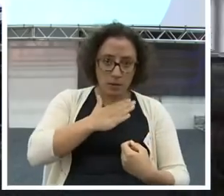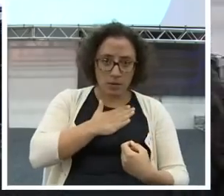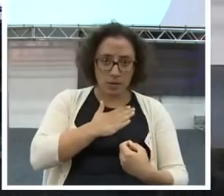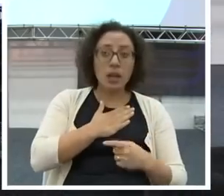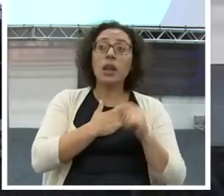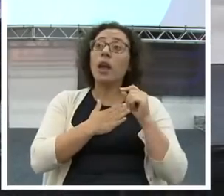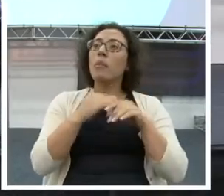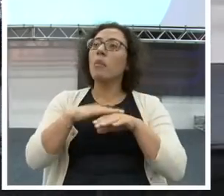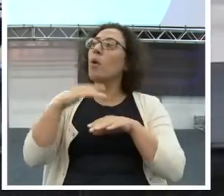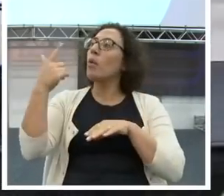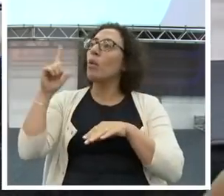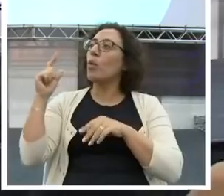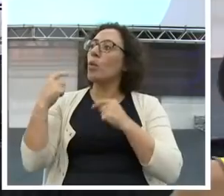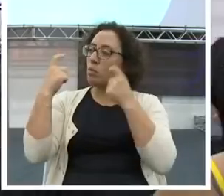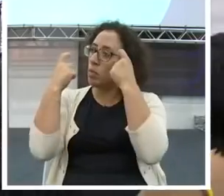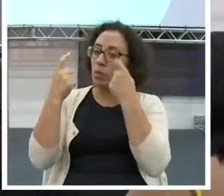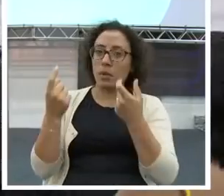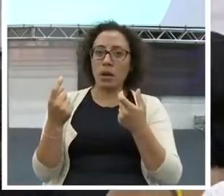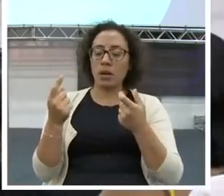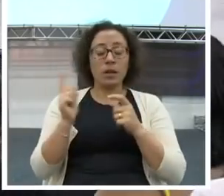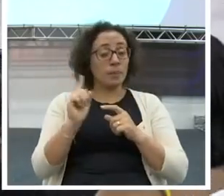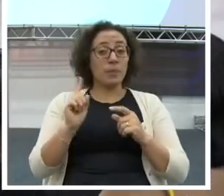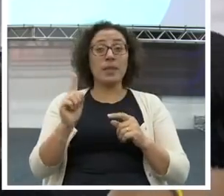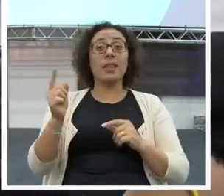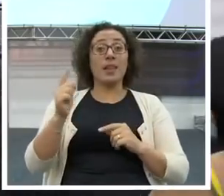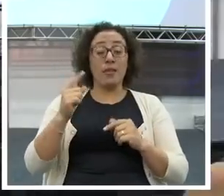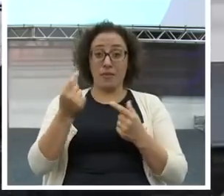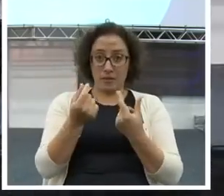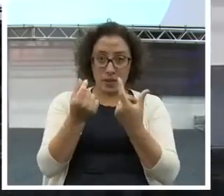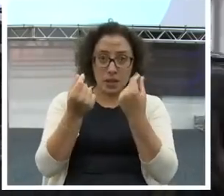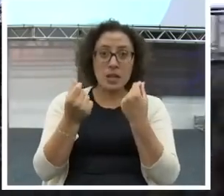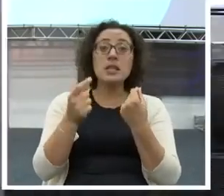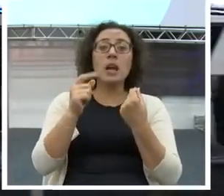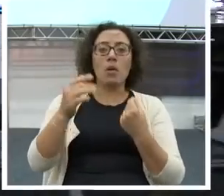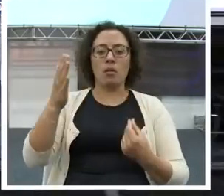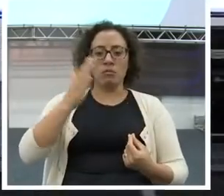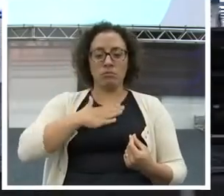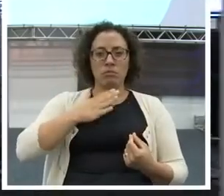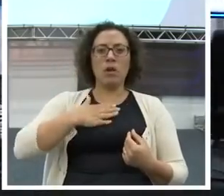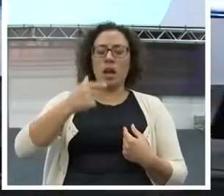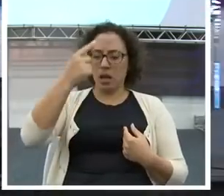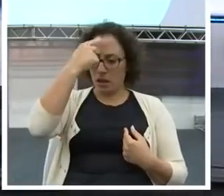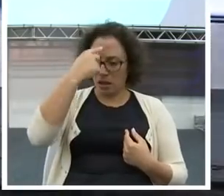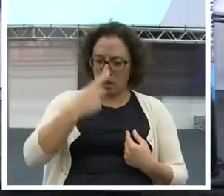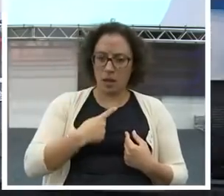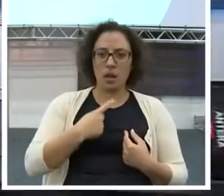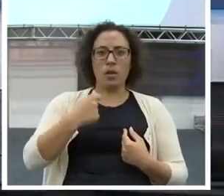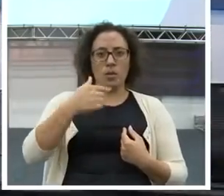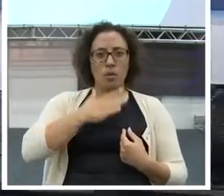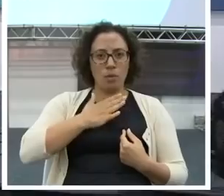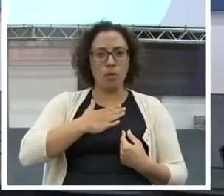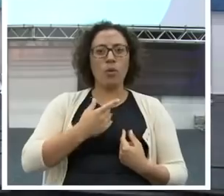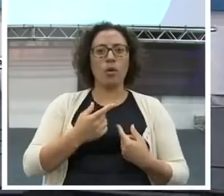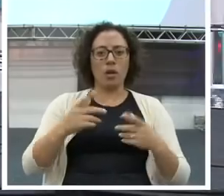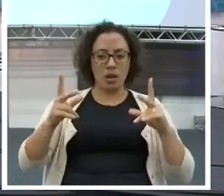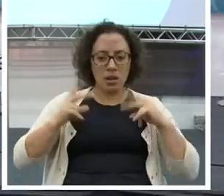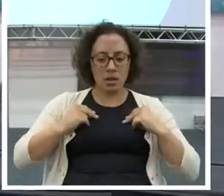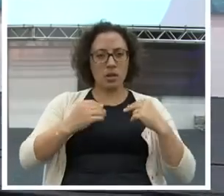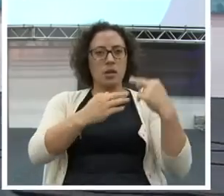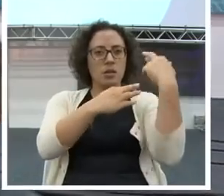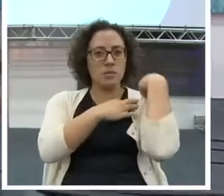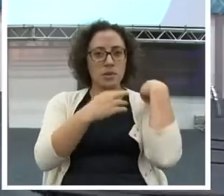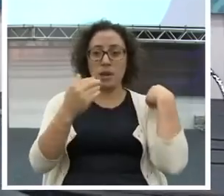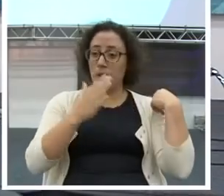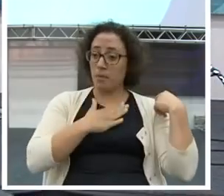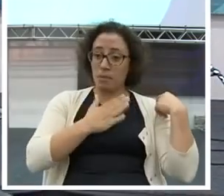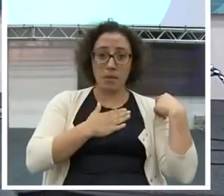Gente, finanças você tem que bater no peito e falar, eu assumo a responsabilidade da minha vida financeira. Ninguém vai